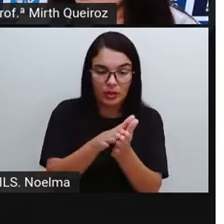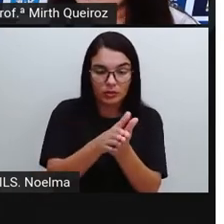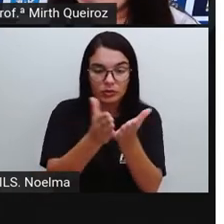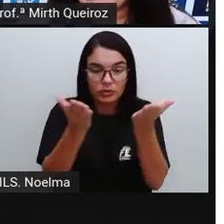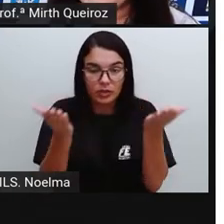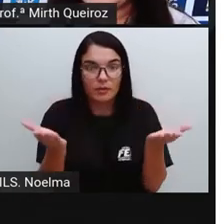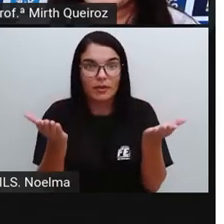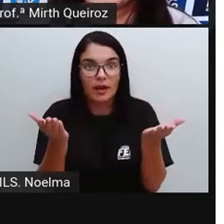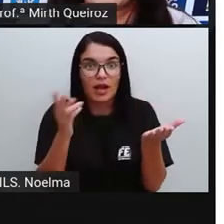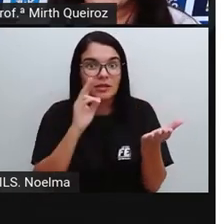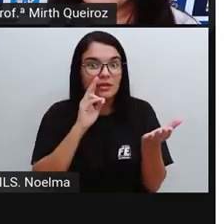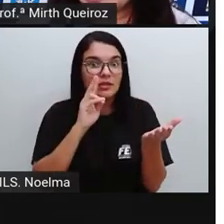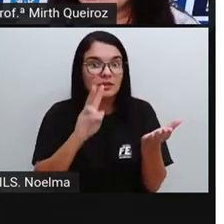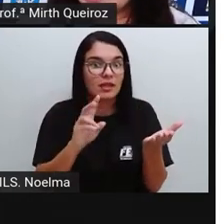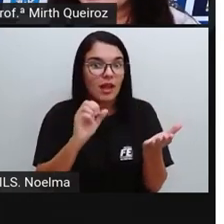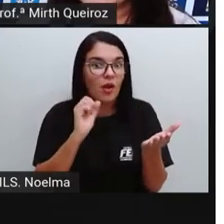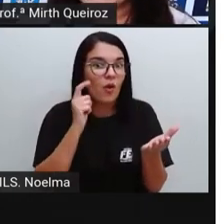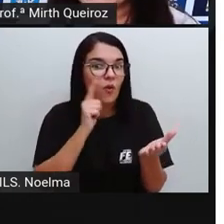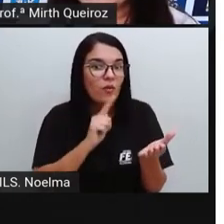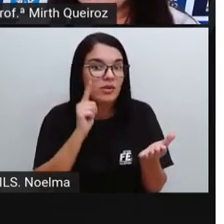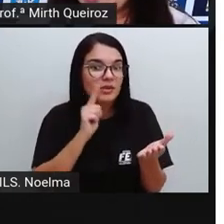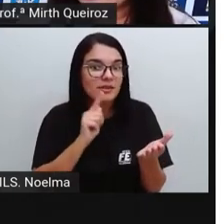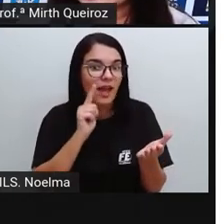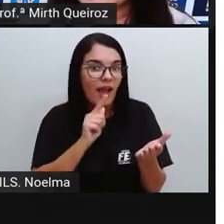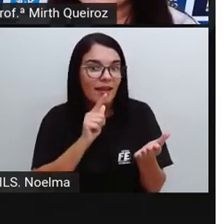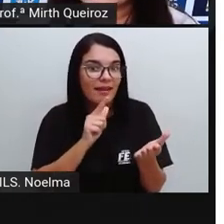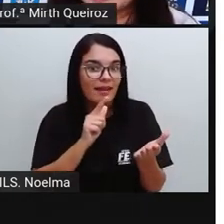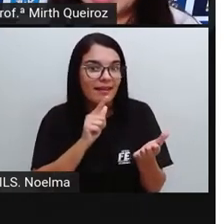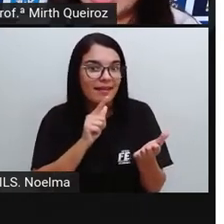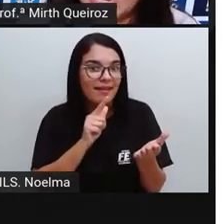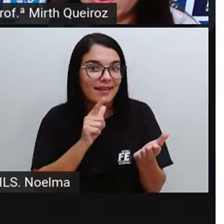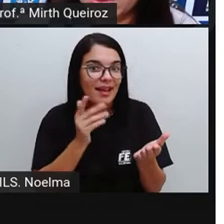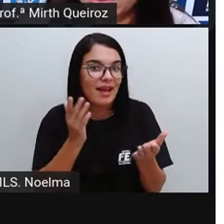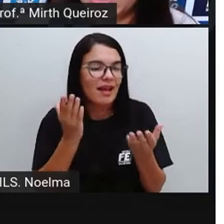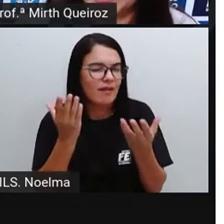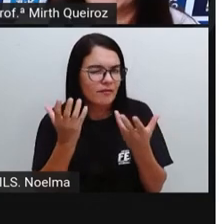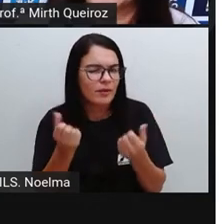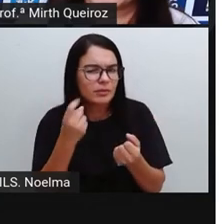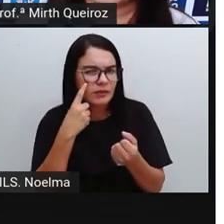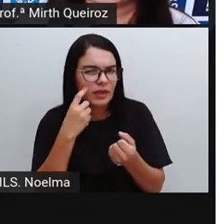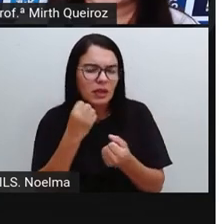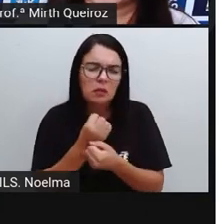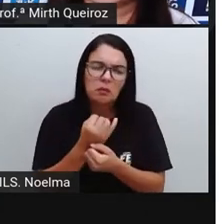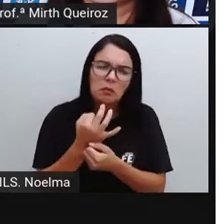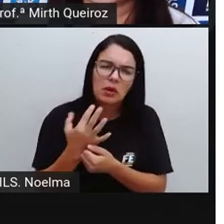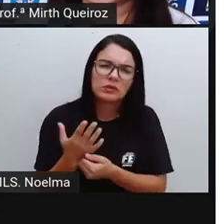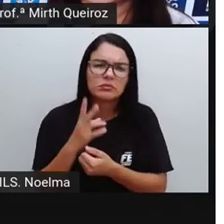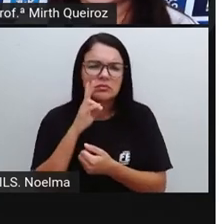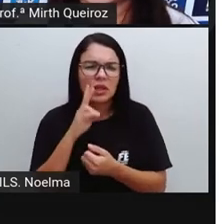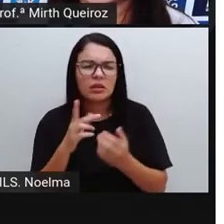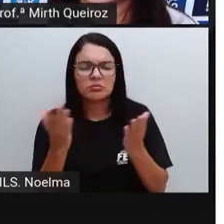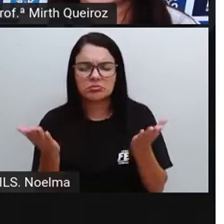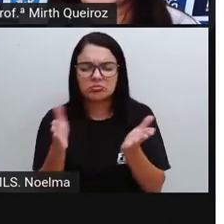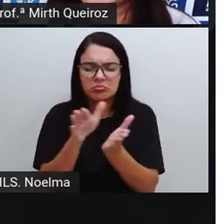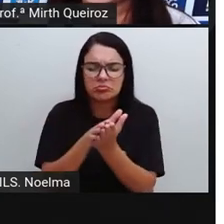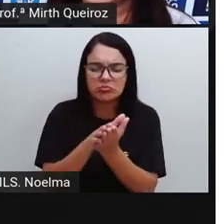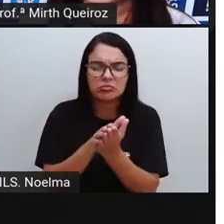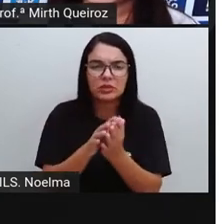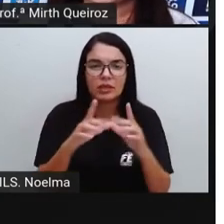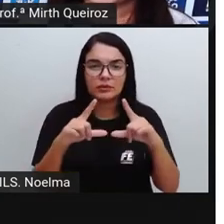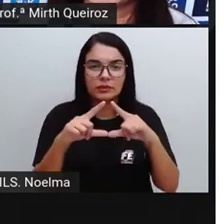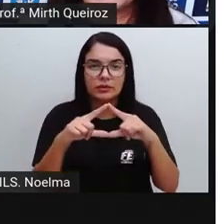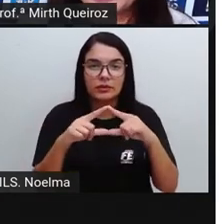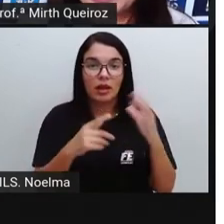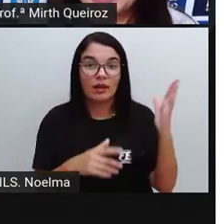comprovar aí ou não as nossas hipóteses. Será quantos eixos tem um triângulo? Aqui